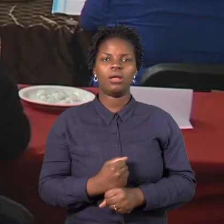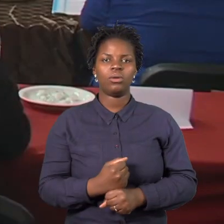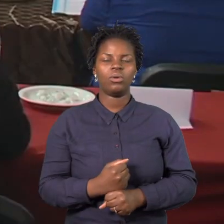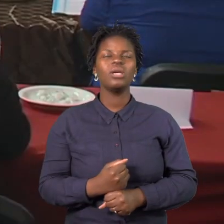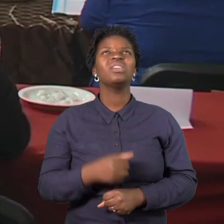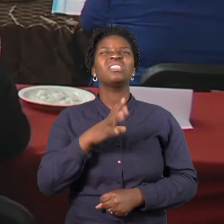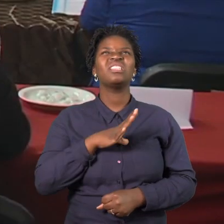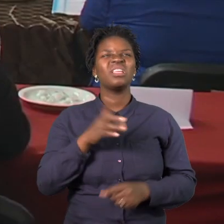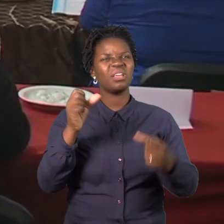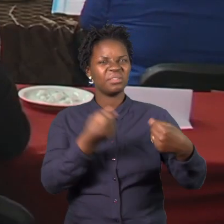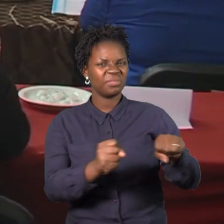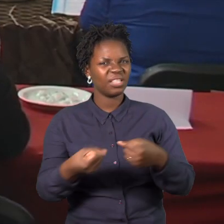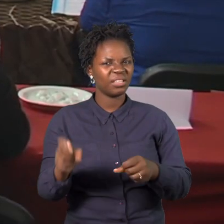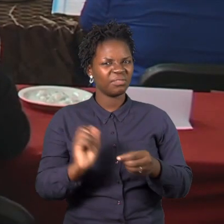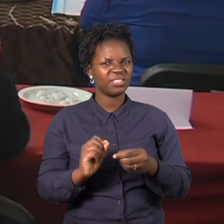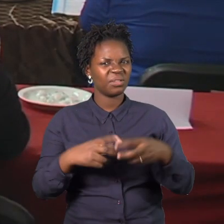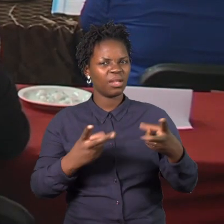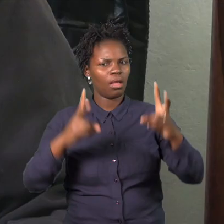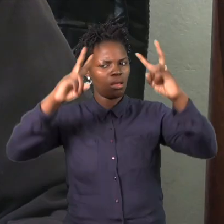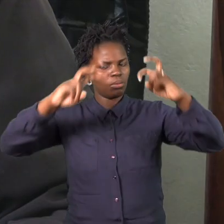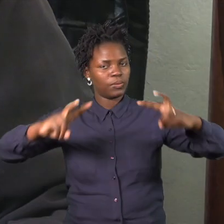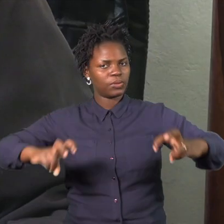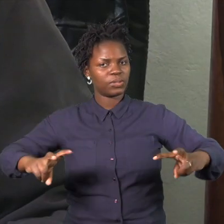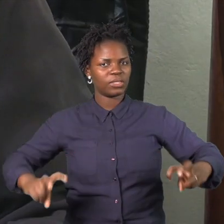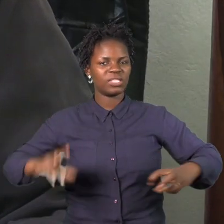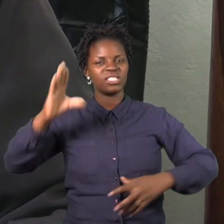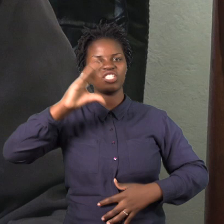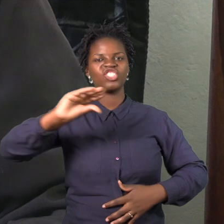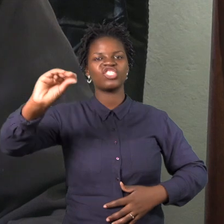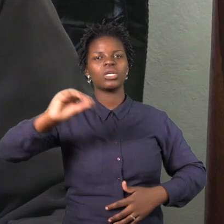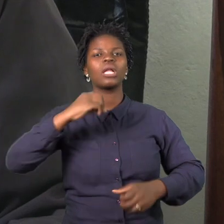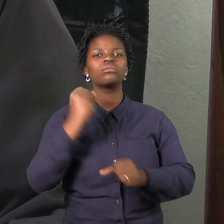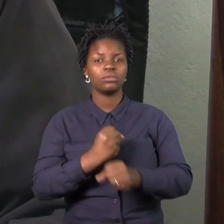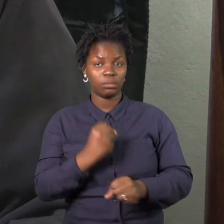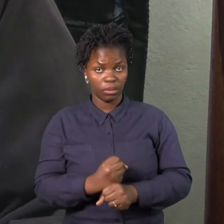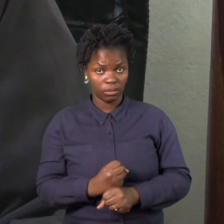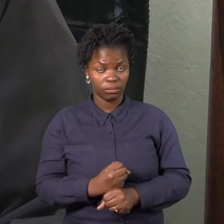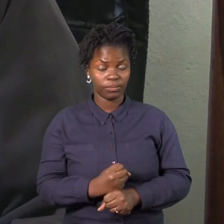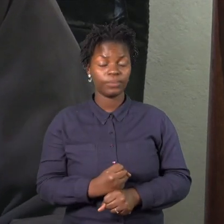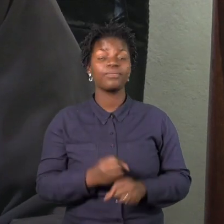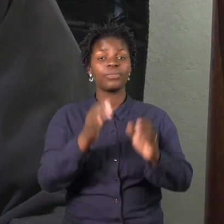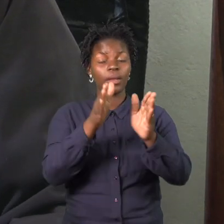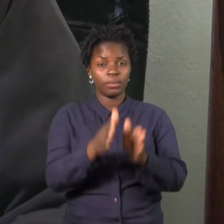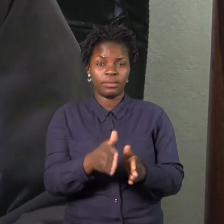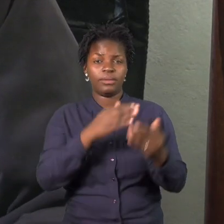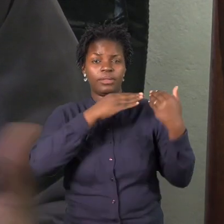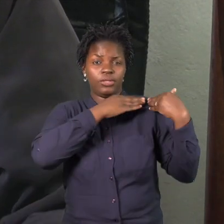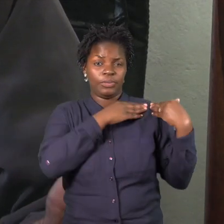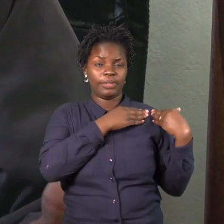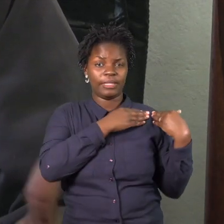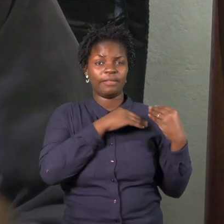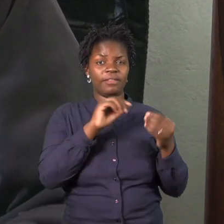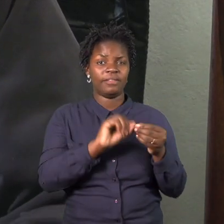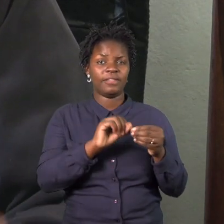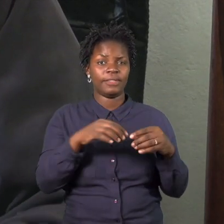Inspeção Geral que tem por obrigação vir verificar no terreno e depois, de acordo com